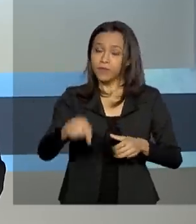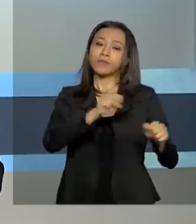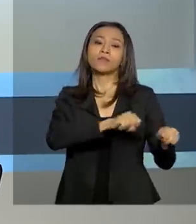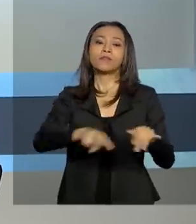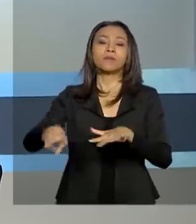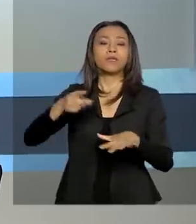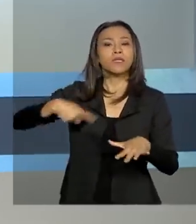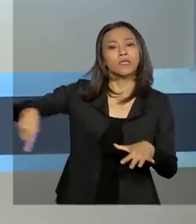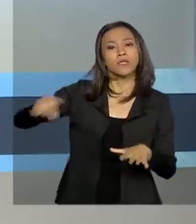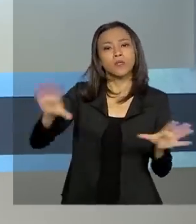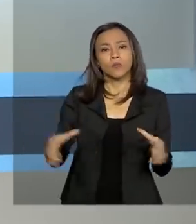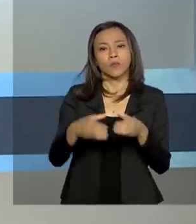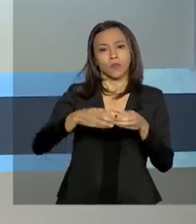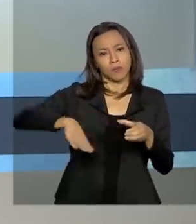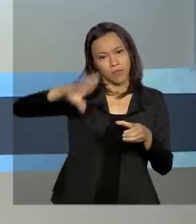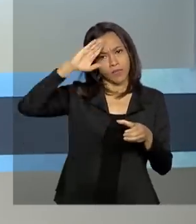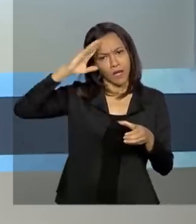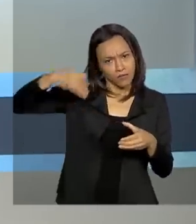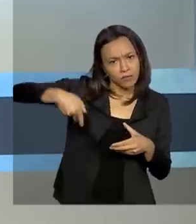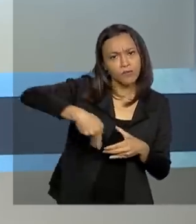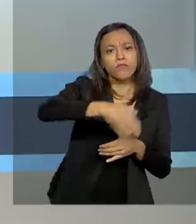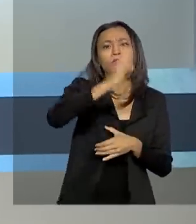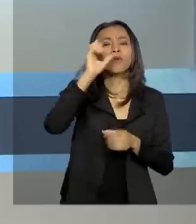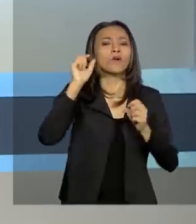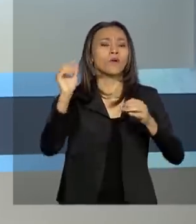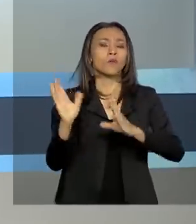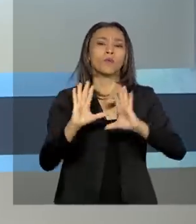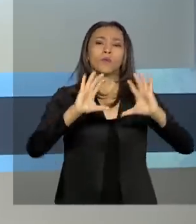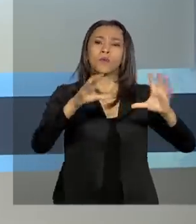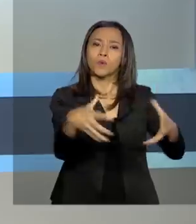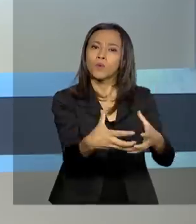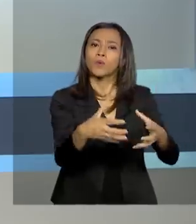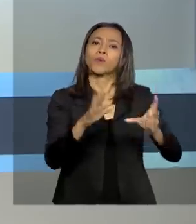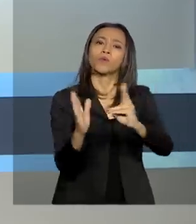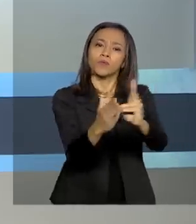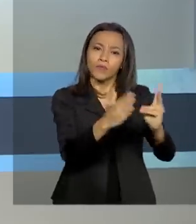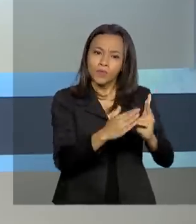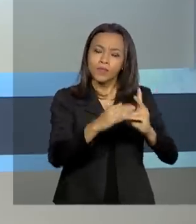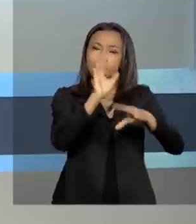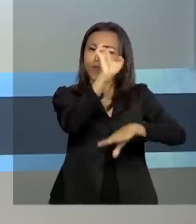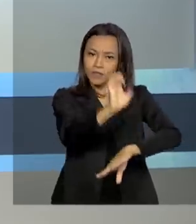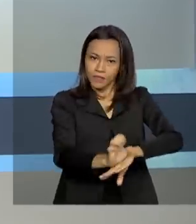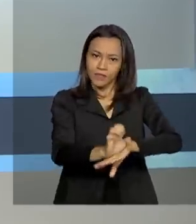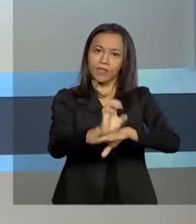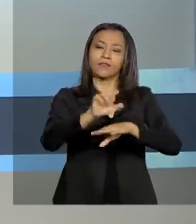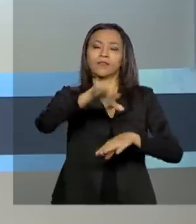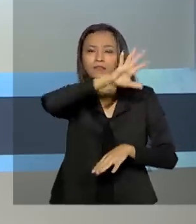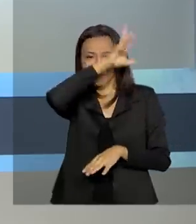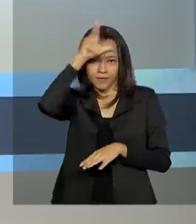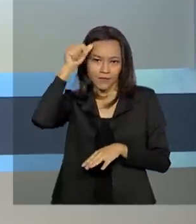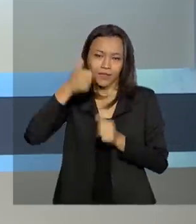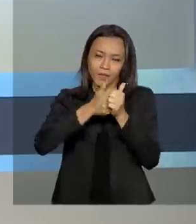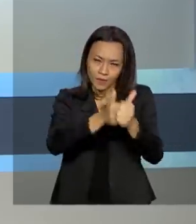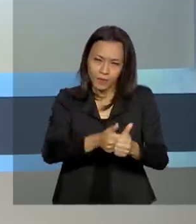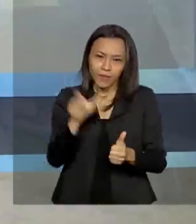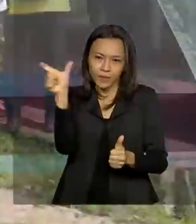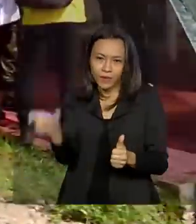os militares estão nas comunidades indígenas da Amazônia. Quem acompanhou todo esse trabalho foi a repórter Márcia Fernandes.